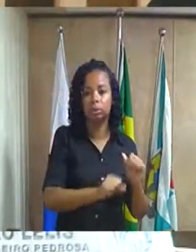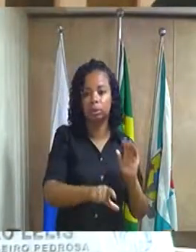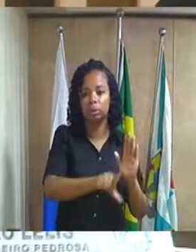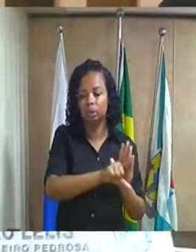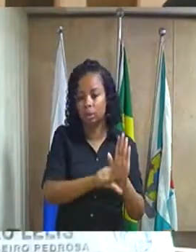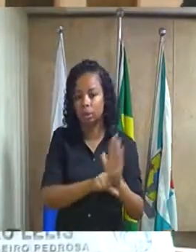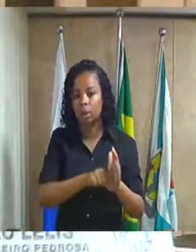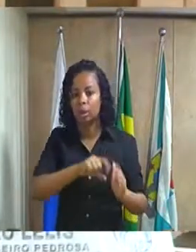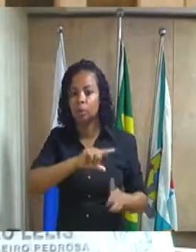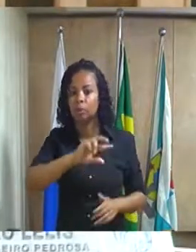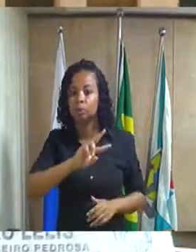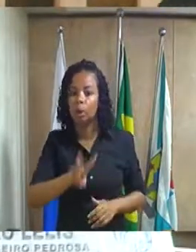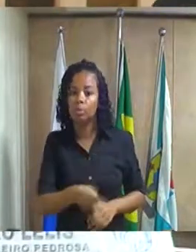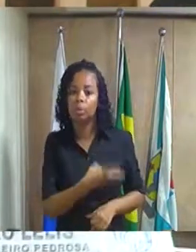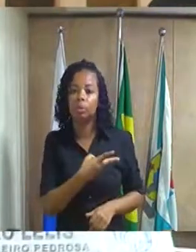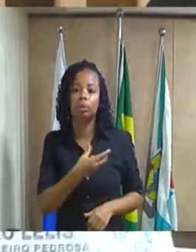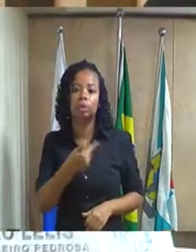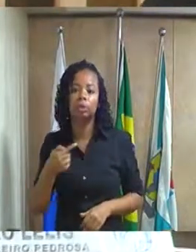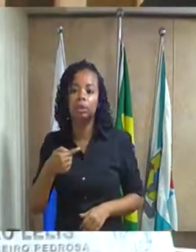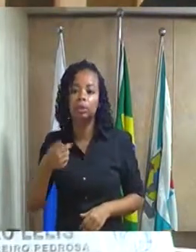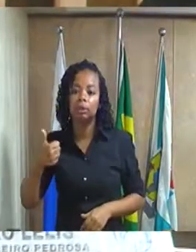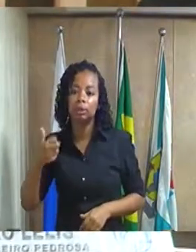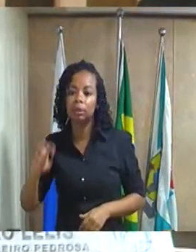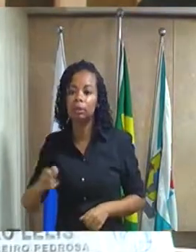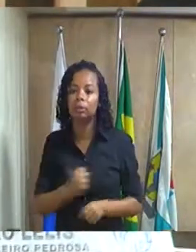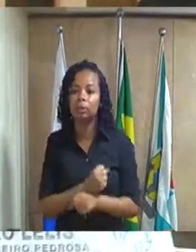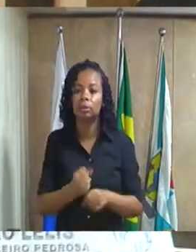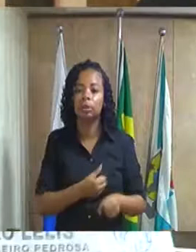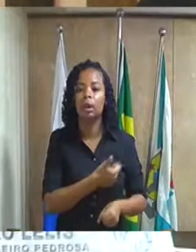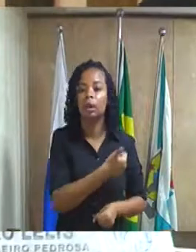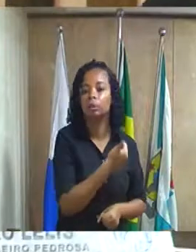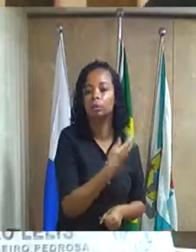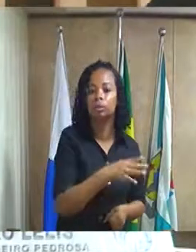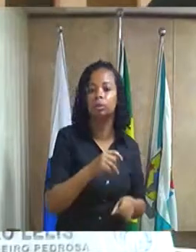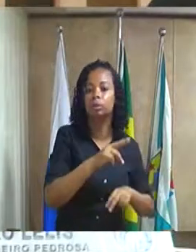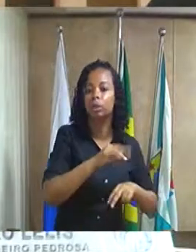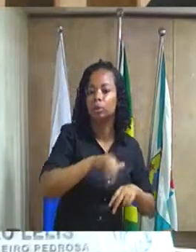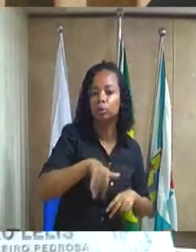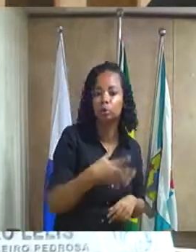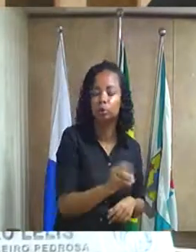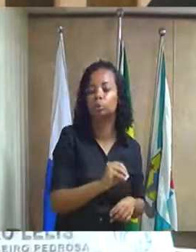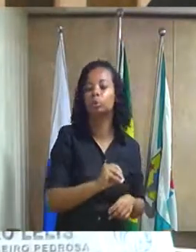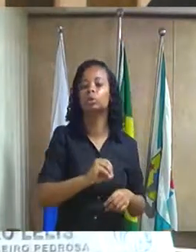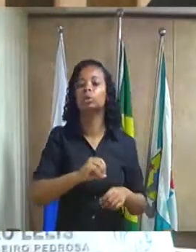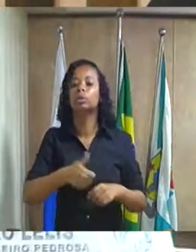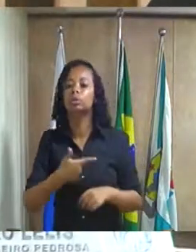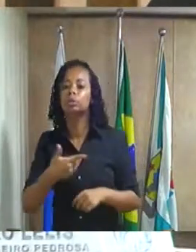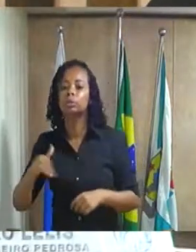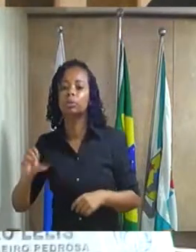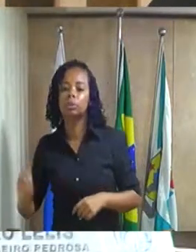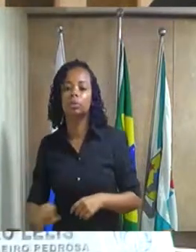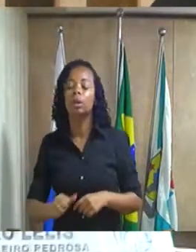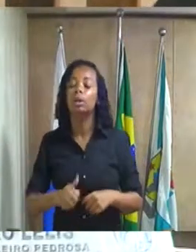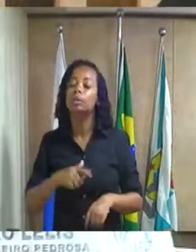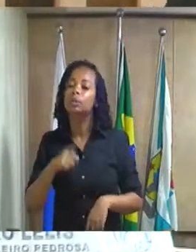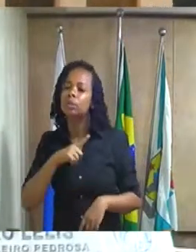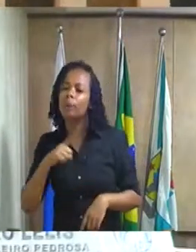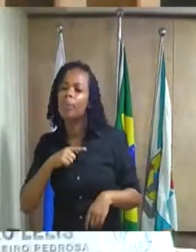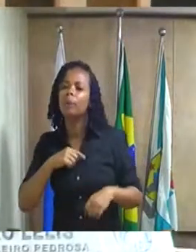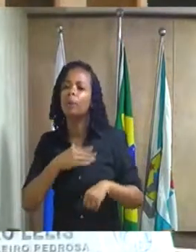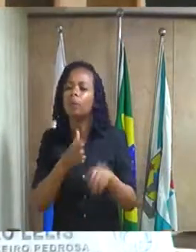de 14 de julho de 2014 que dispõe sobre o conselho municipal do direito da mulher de Duque de Caxias